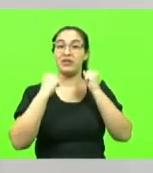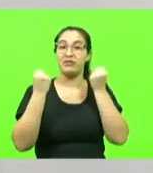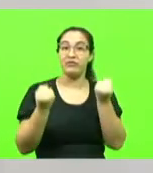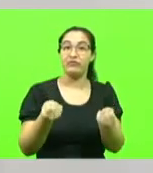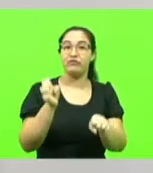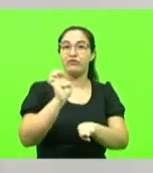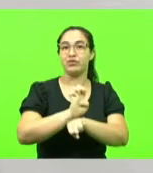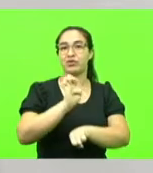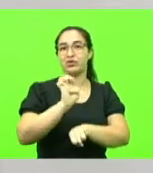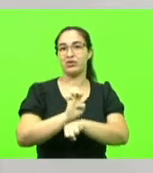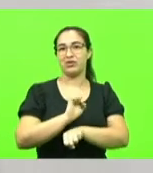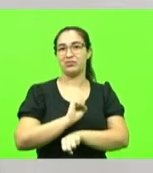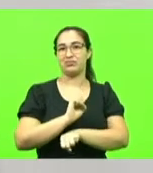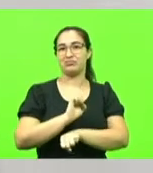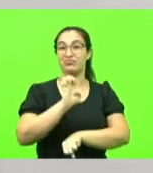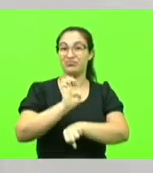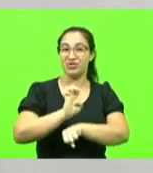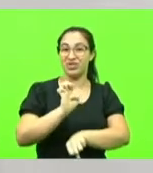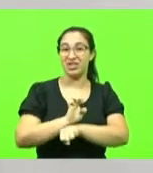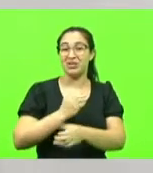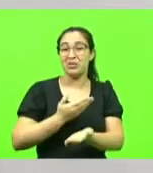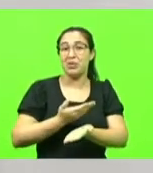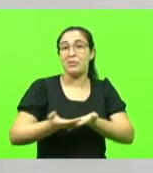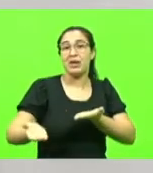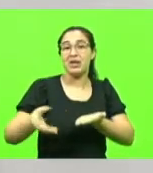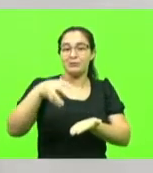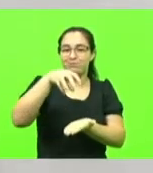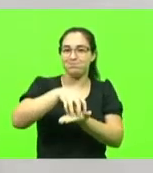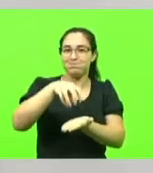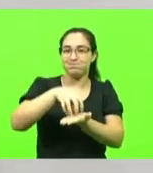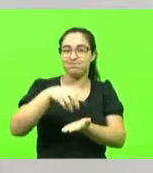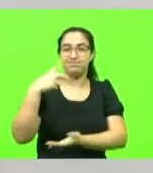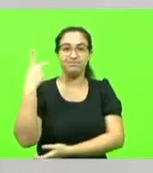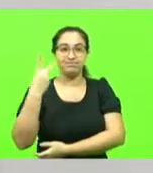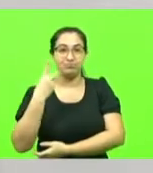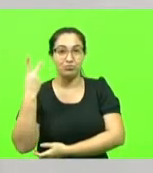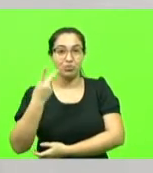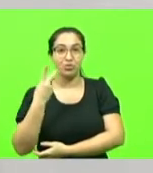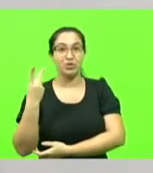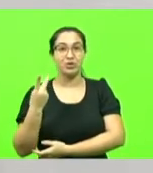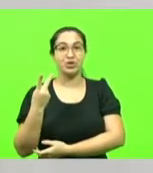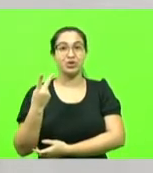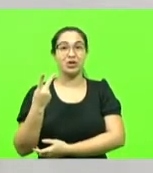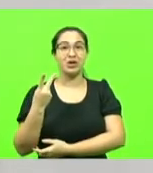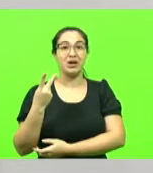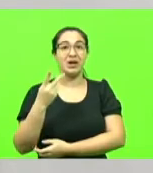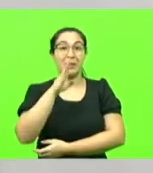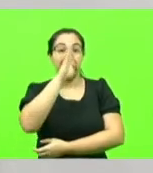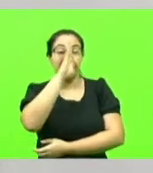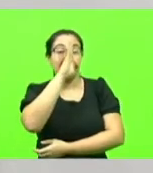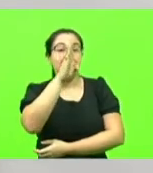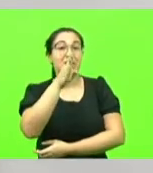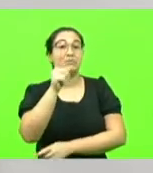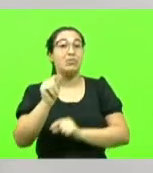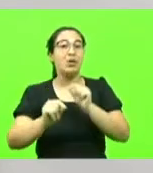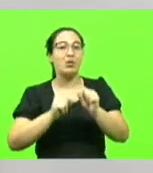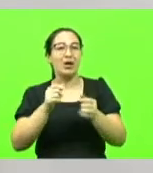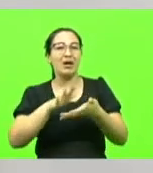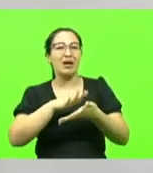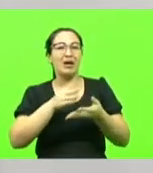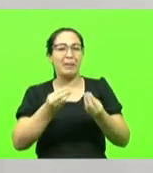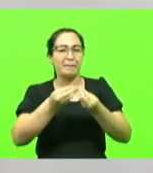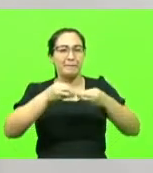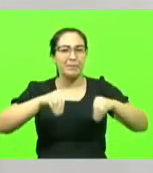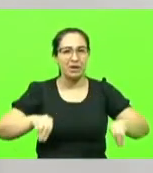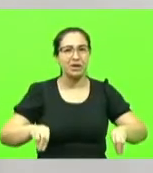perderam com uma centralização política que, aliás, foi acentuada e prejudicada e acentuada